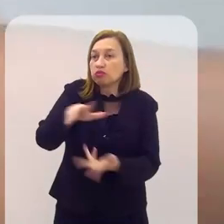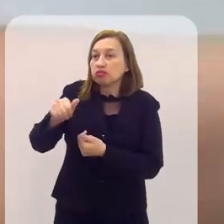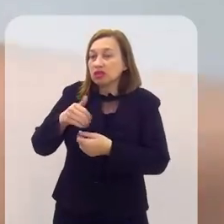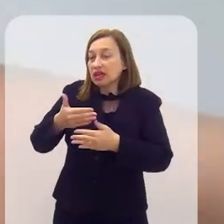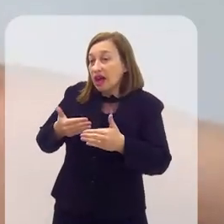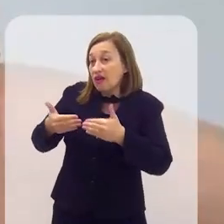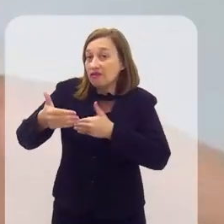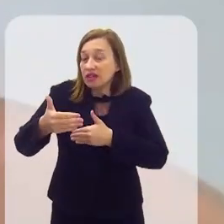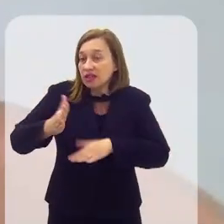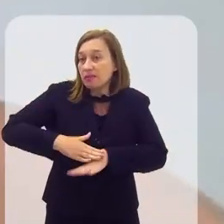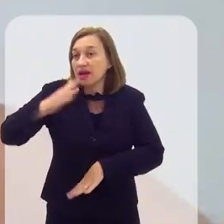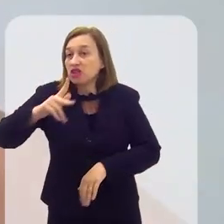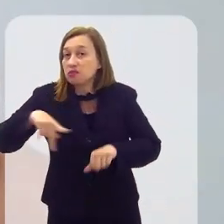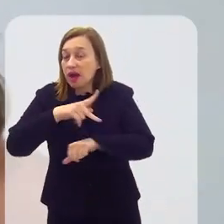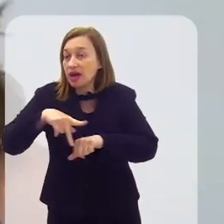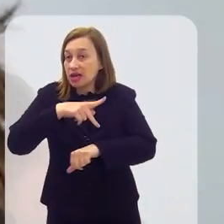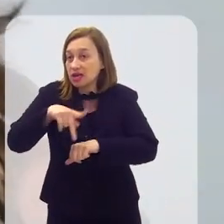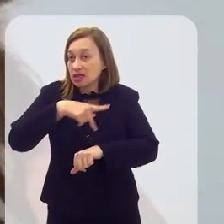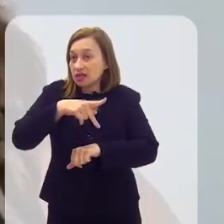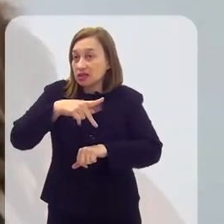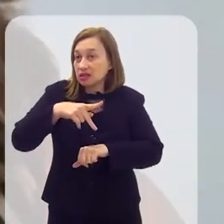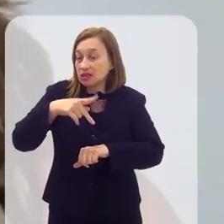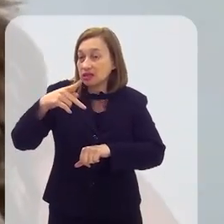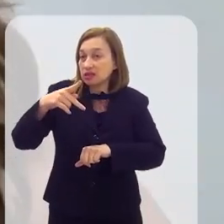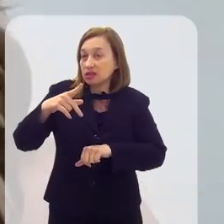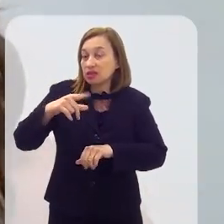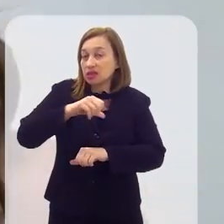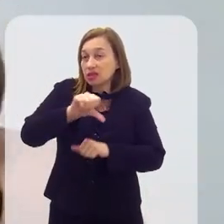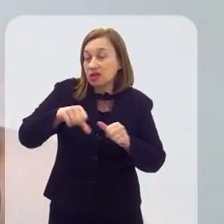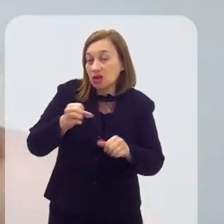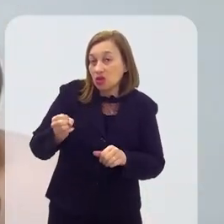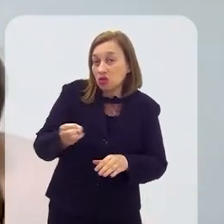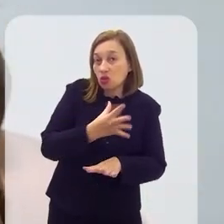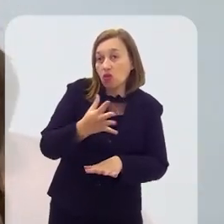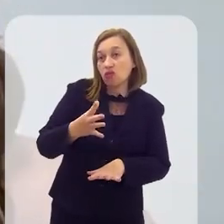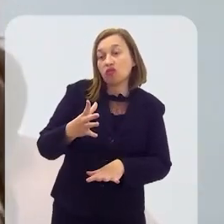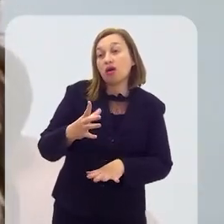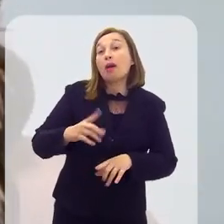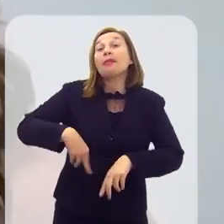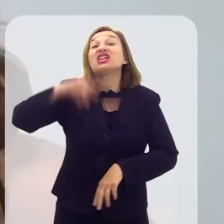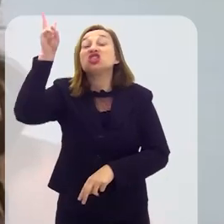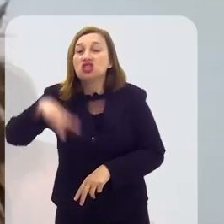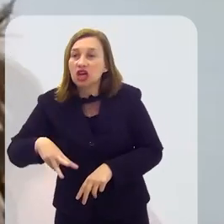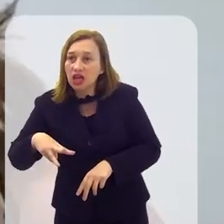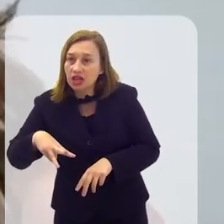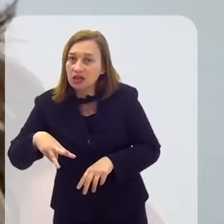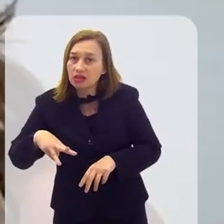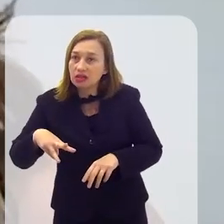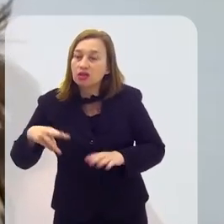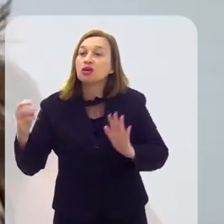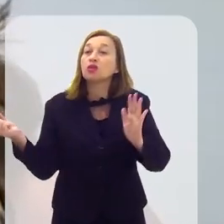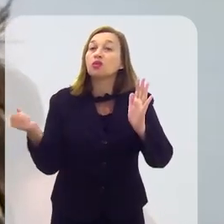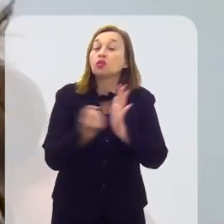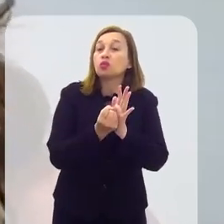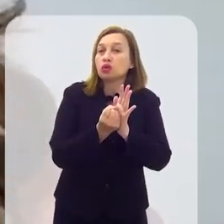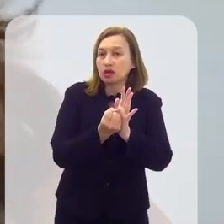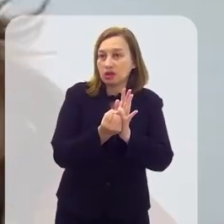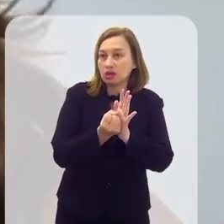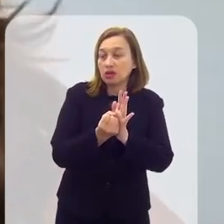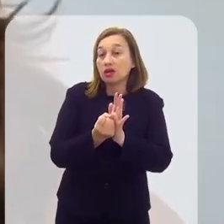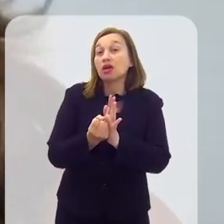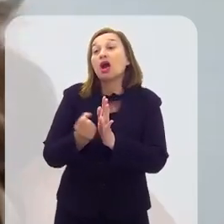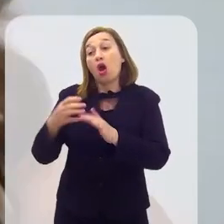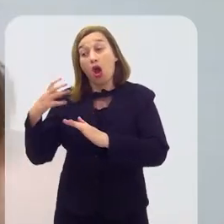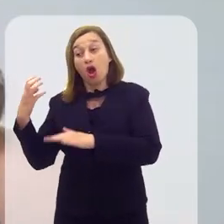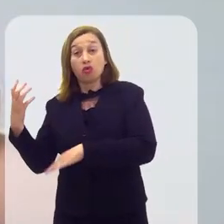de países mais inovadores que a gente. Mas quem é que deposita as patentes no Brasil? As universidades, e não